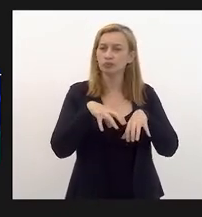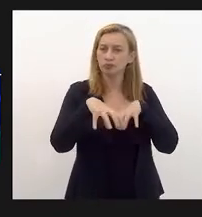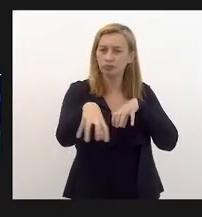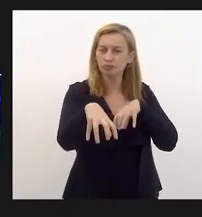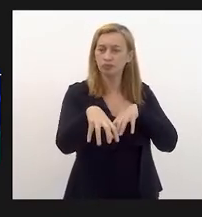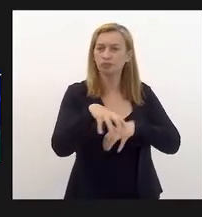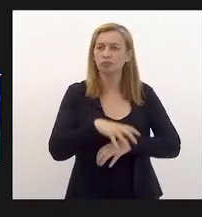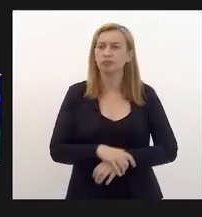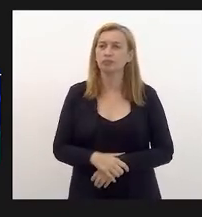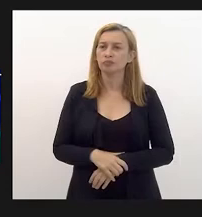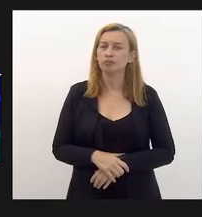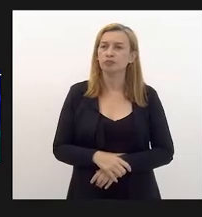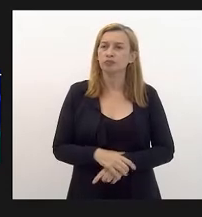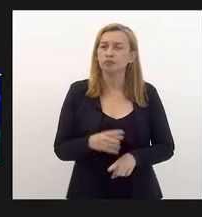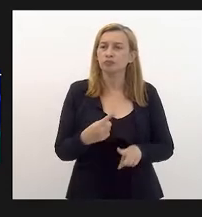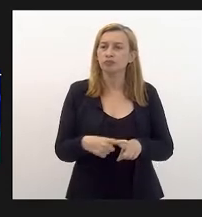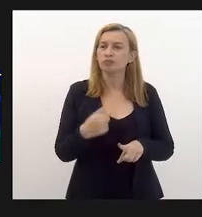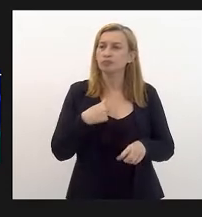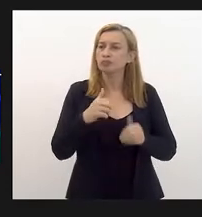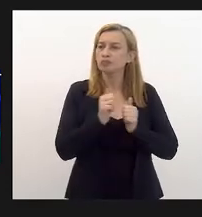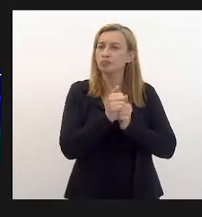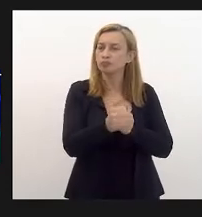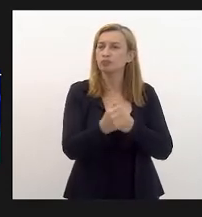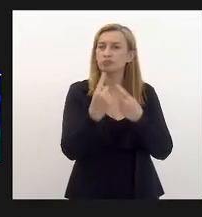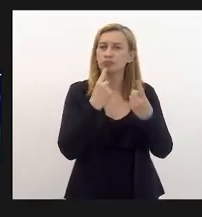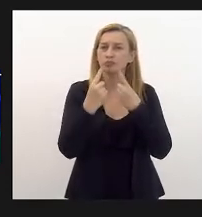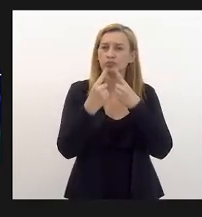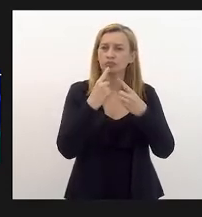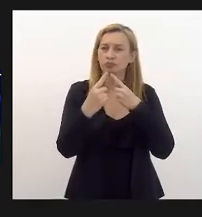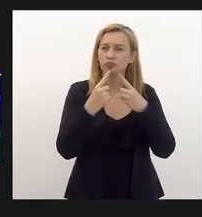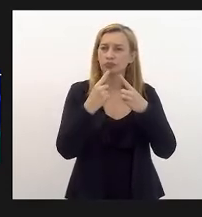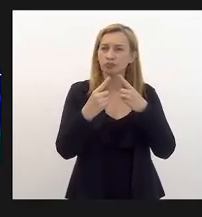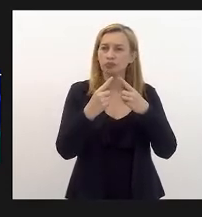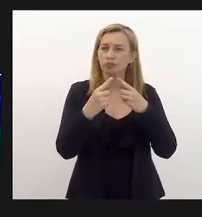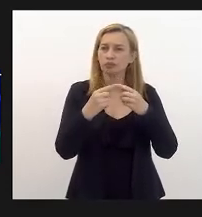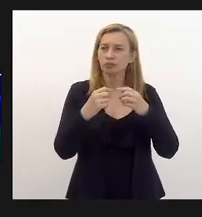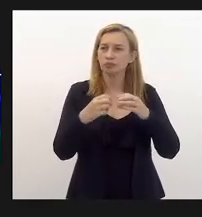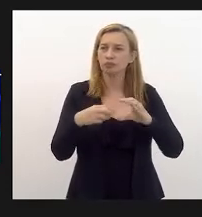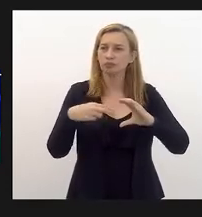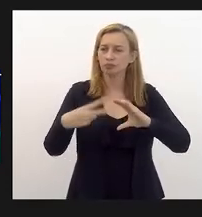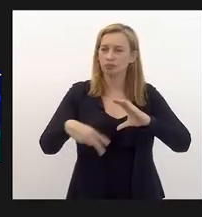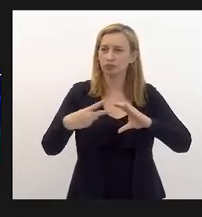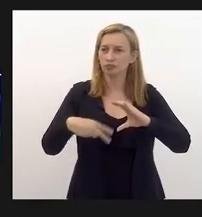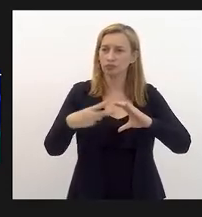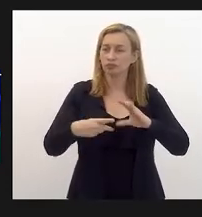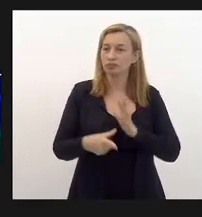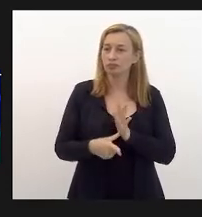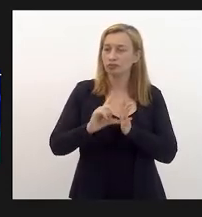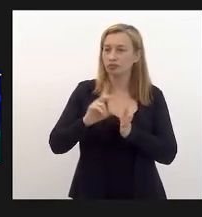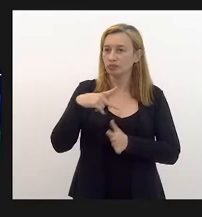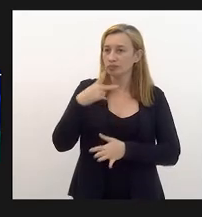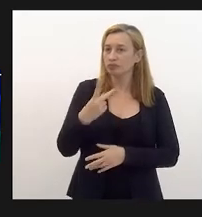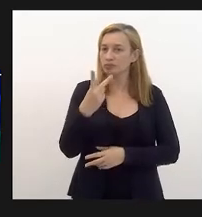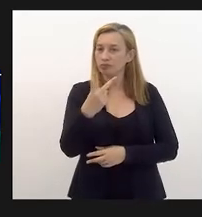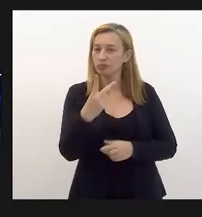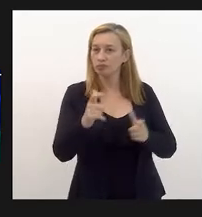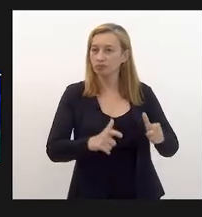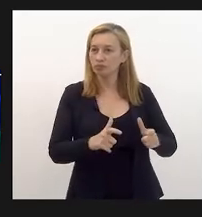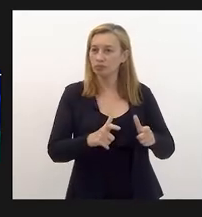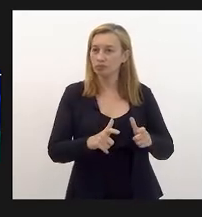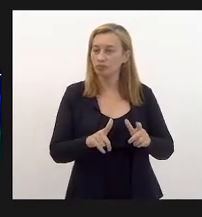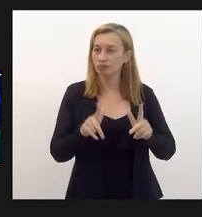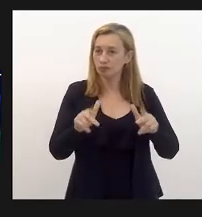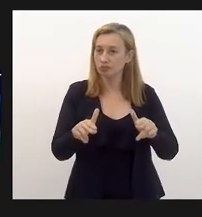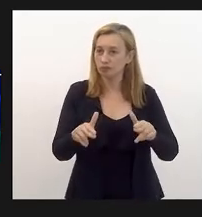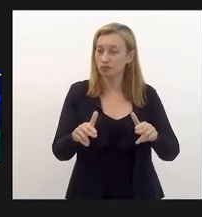remota, porque eu estou acompanhando uma discussão aqui na Câmara de Vereadores, então, antes que falem que eu estou em dois lugares ao mesmo tempo, estou